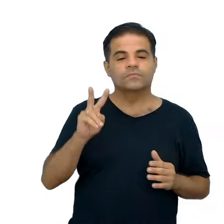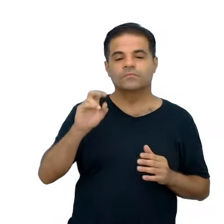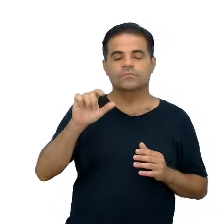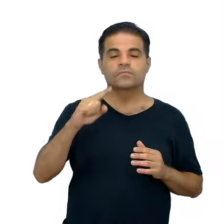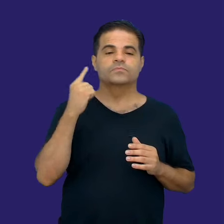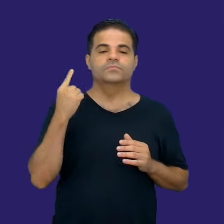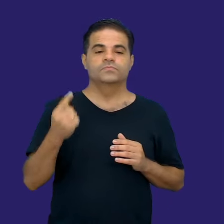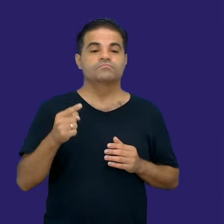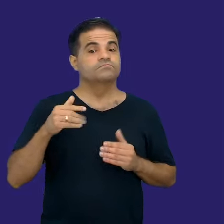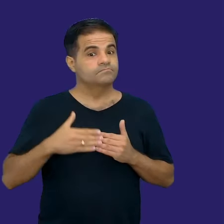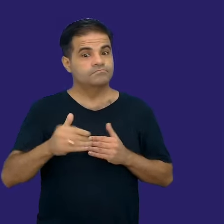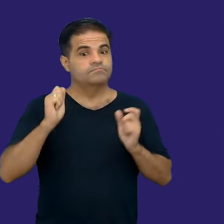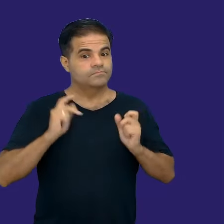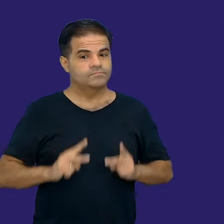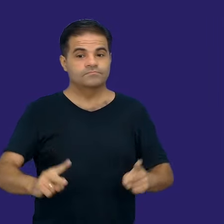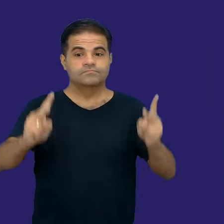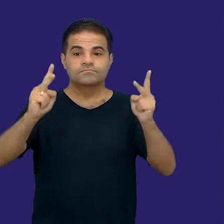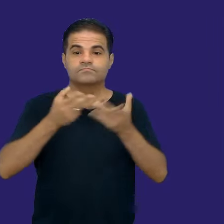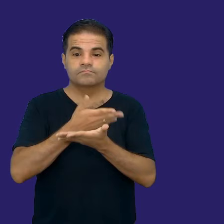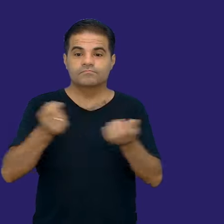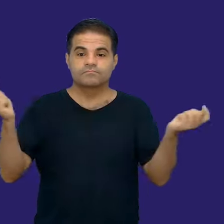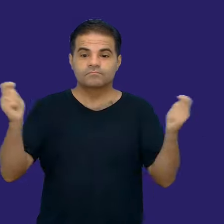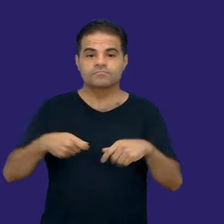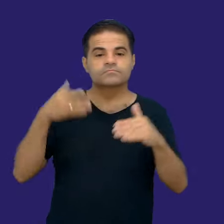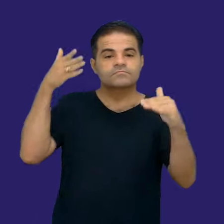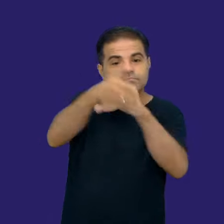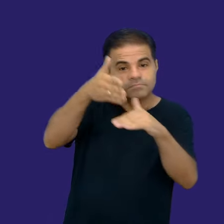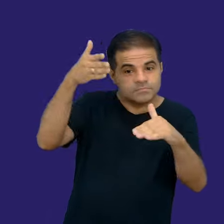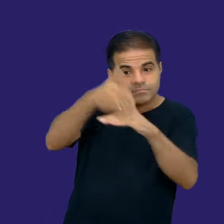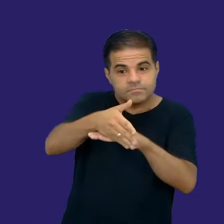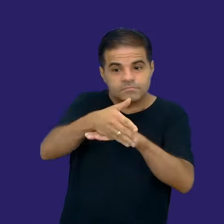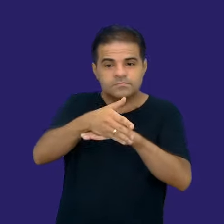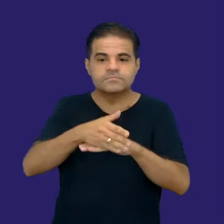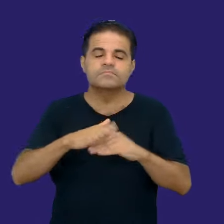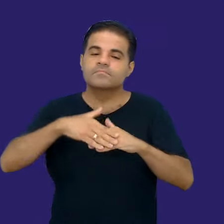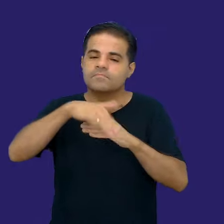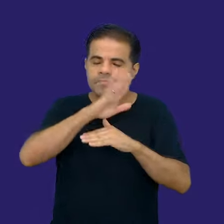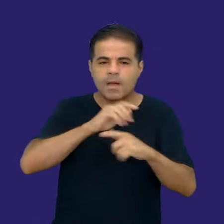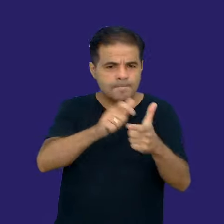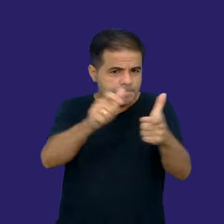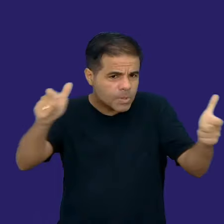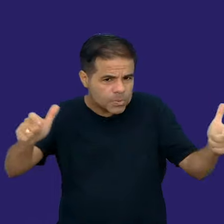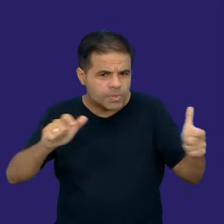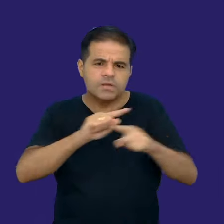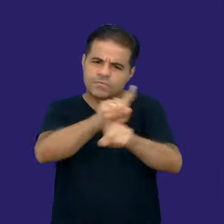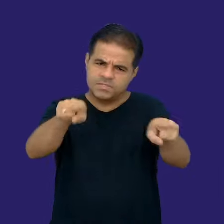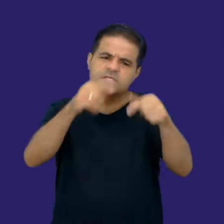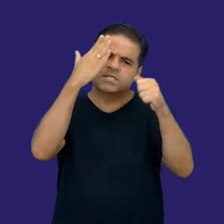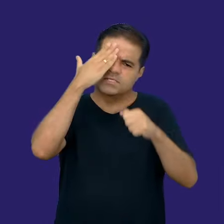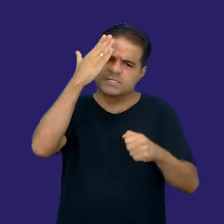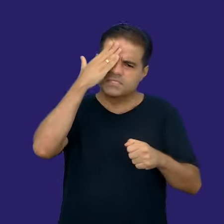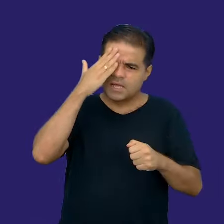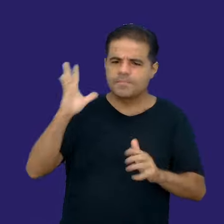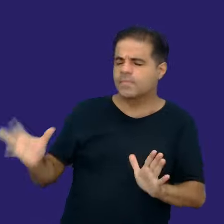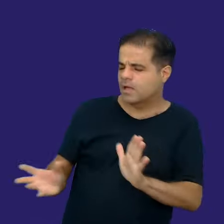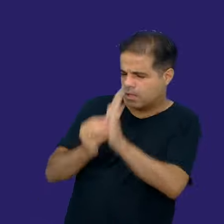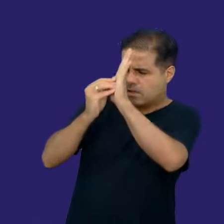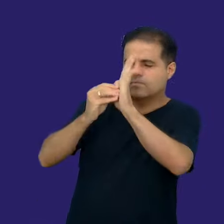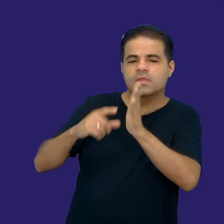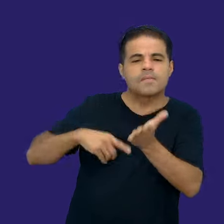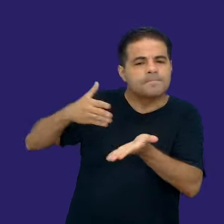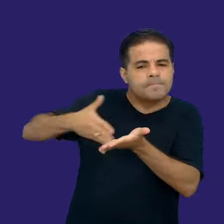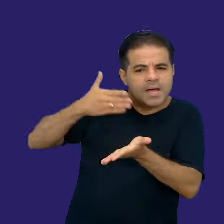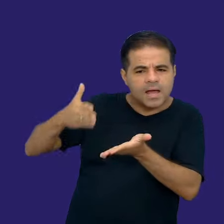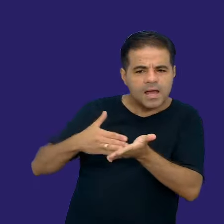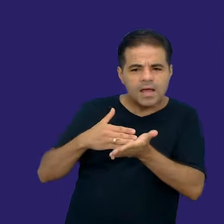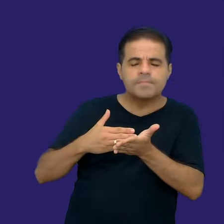dando prosseguimento, para que vocês possam acessar, existe, a maioria de vocês já sabem, né, que está lá na página